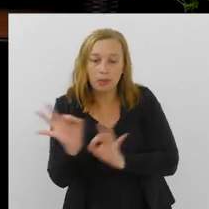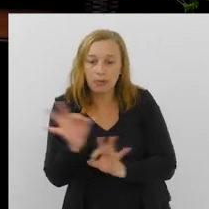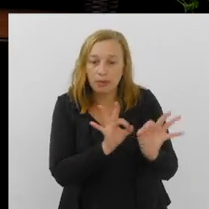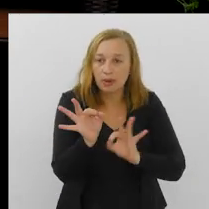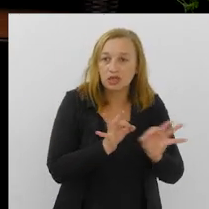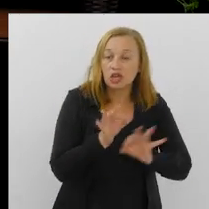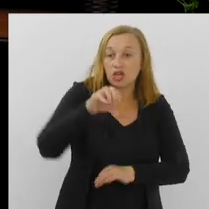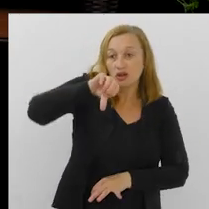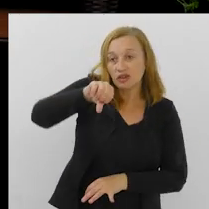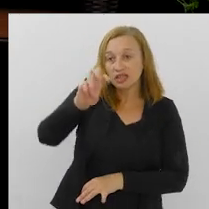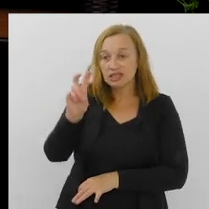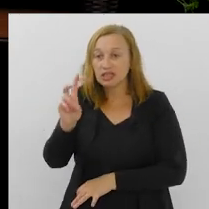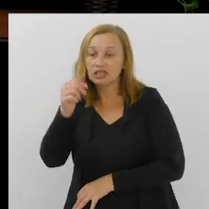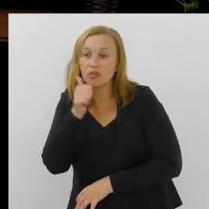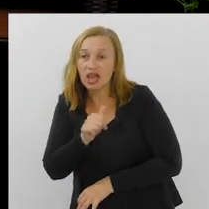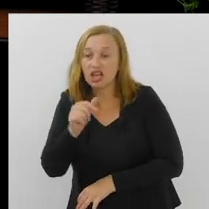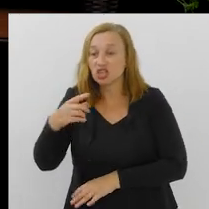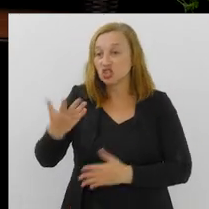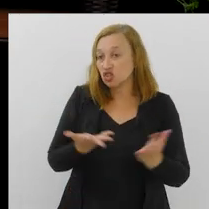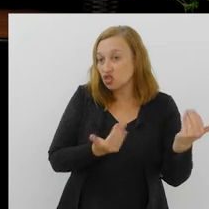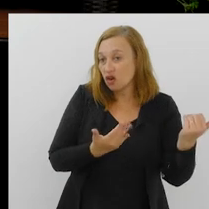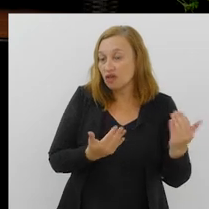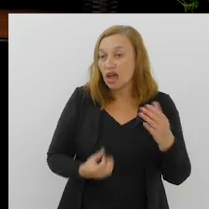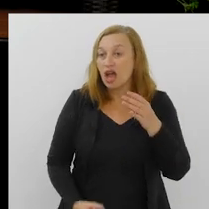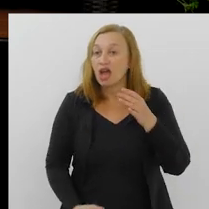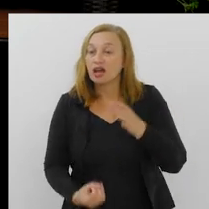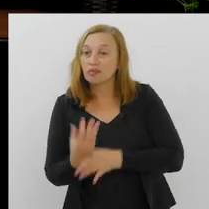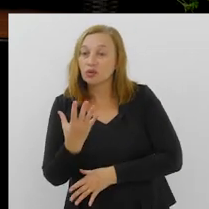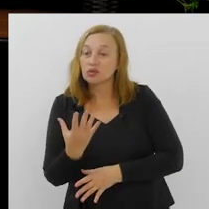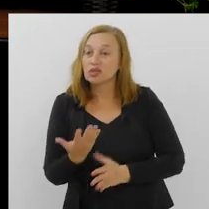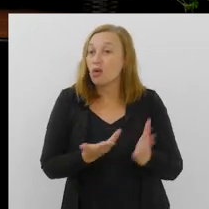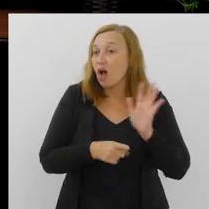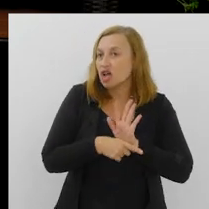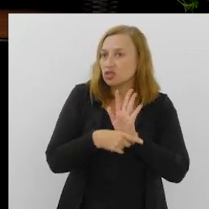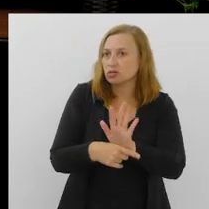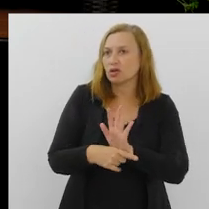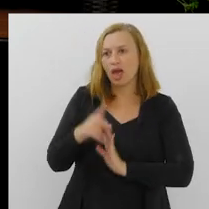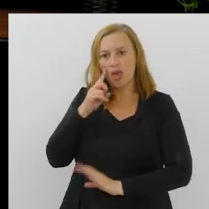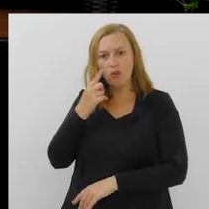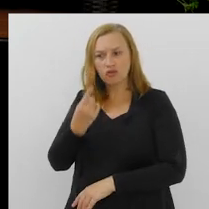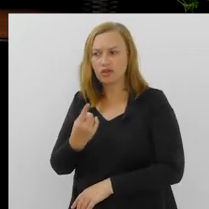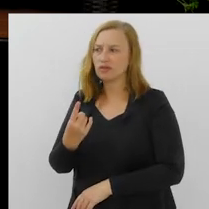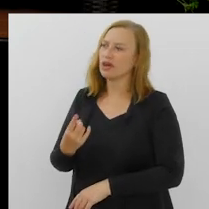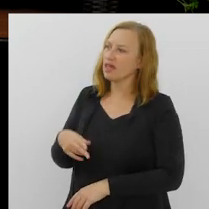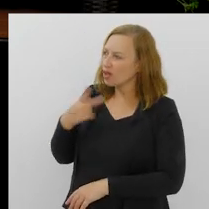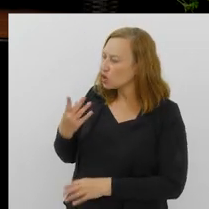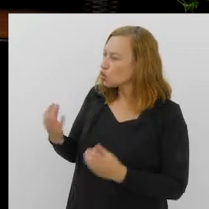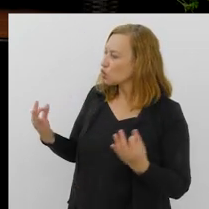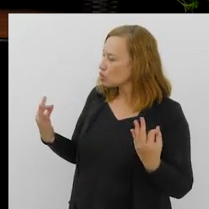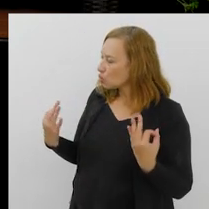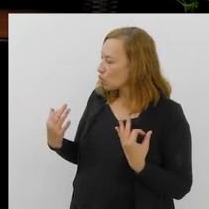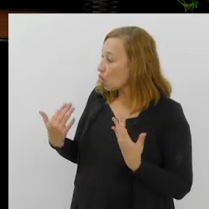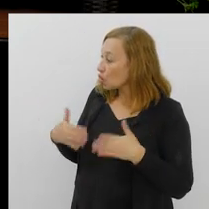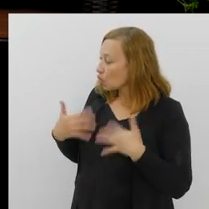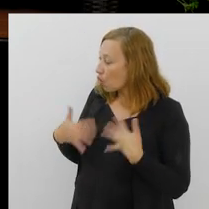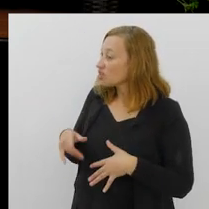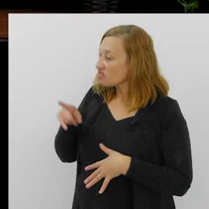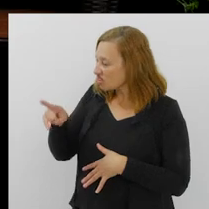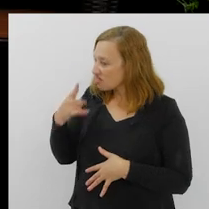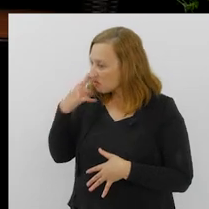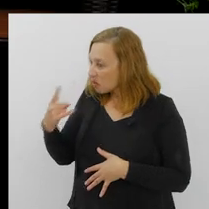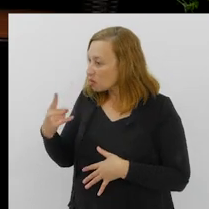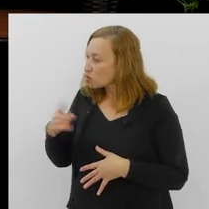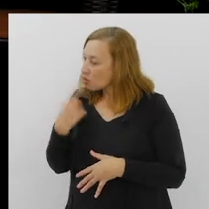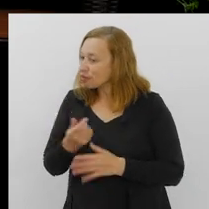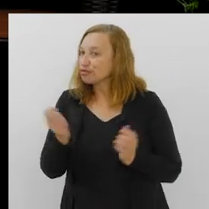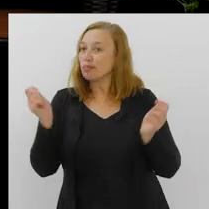a gente viu que a gente tinha 95% de mulheres jovens ajudando na produção. E aí eu olhei para elas e falei, nossa gente, vocês